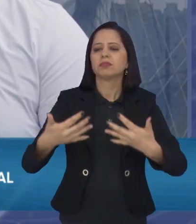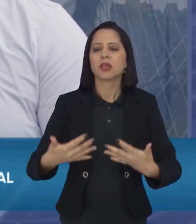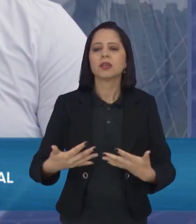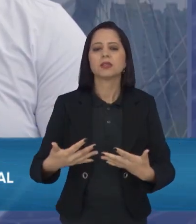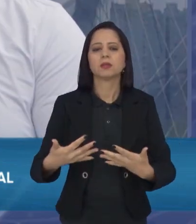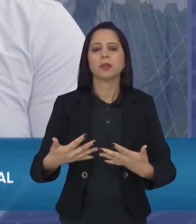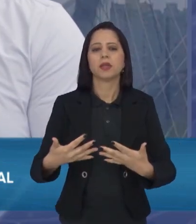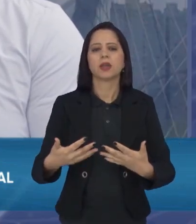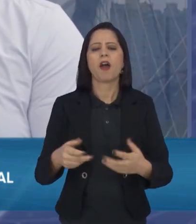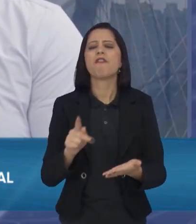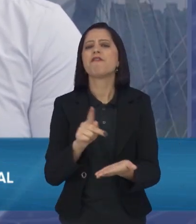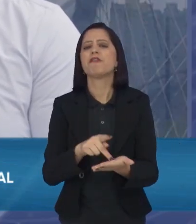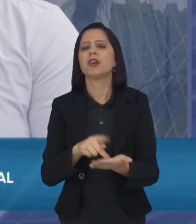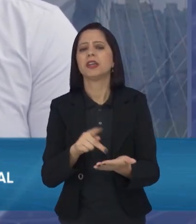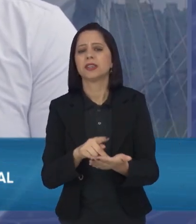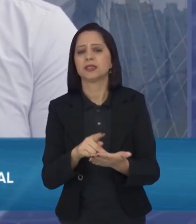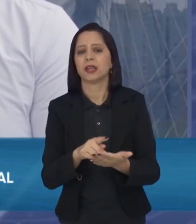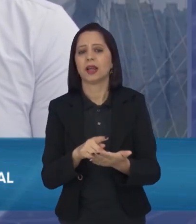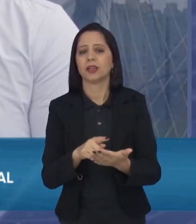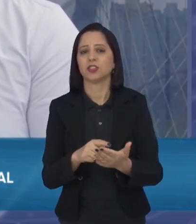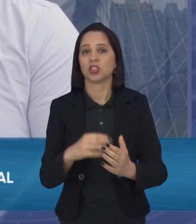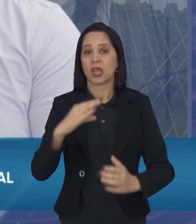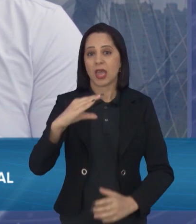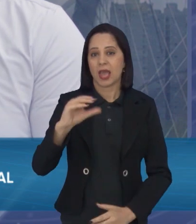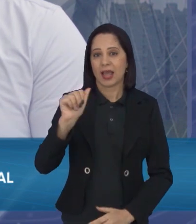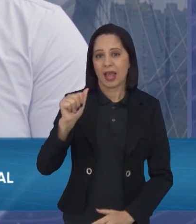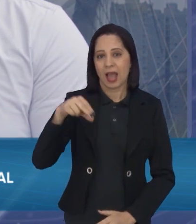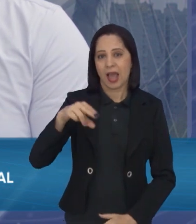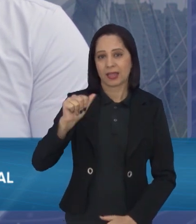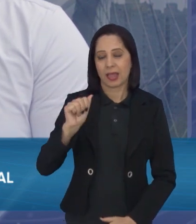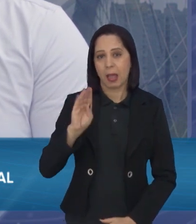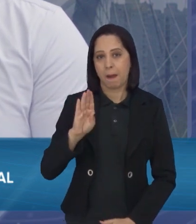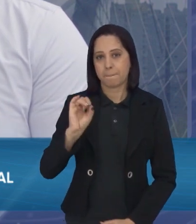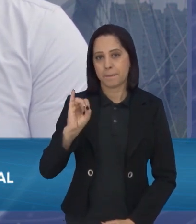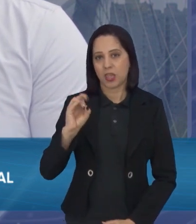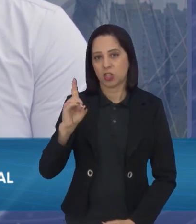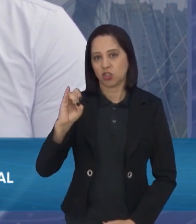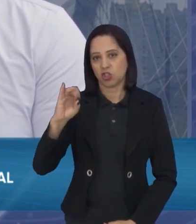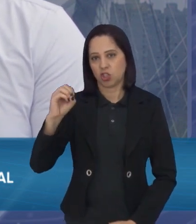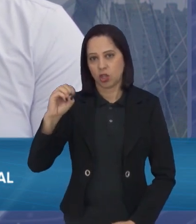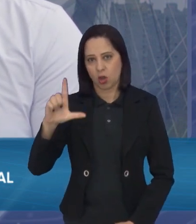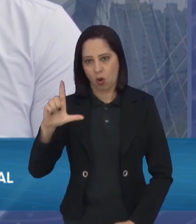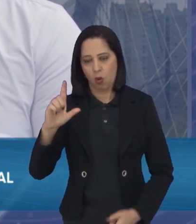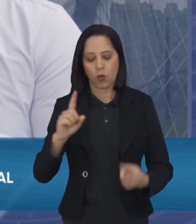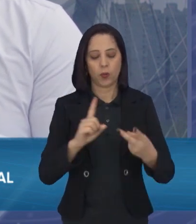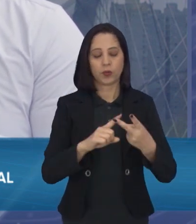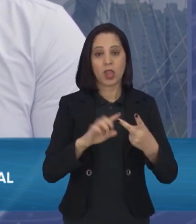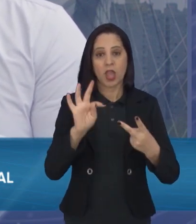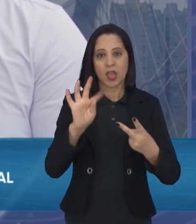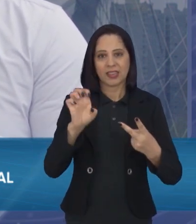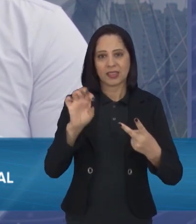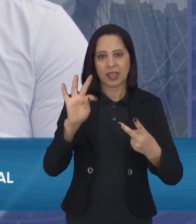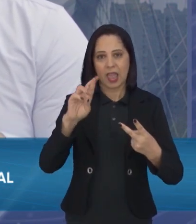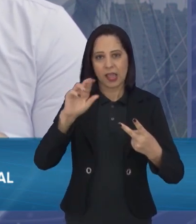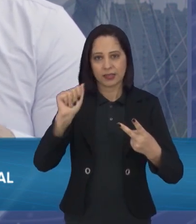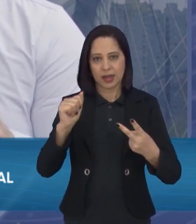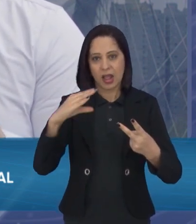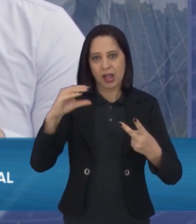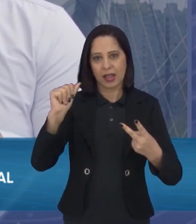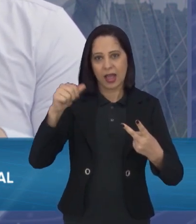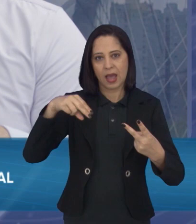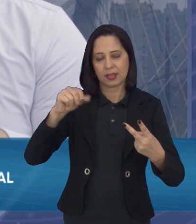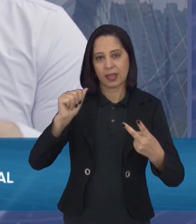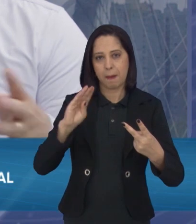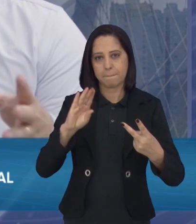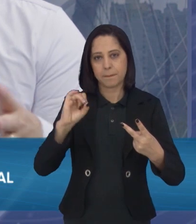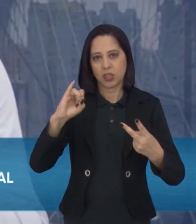o que de fato são o que é o cannabidiol e também o tetra-hidro-cannabidiol. Explica para a gente. Quando a gente fala do cannabidiol, que é o